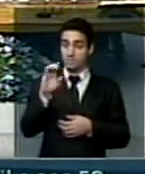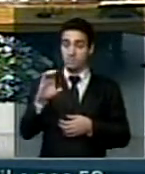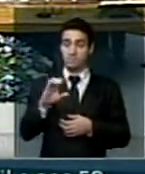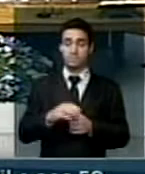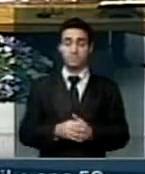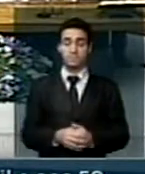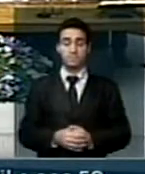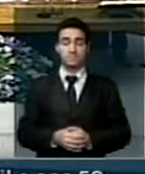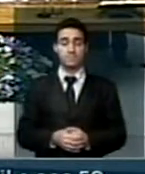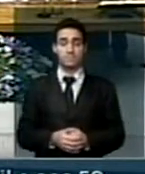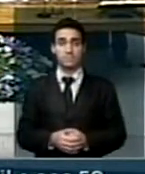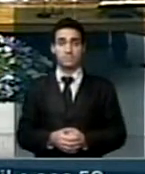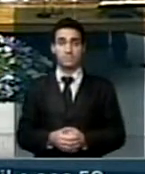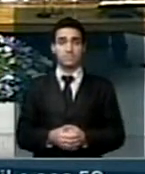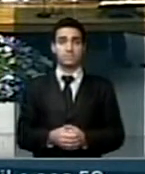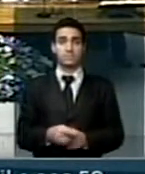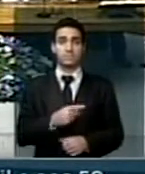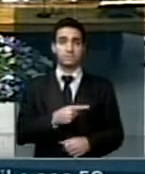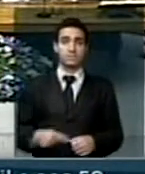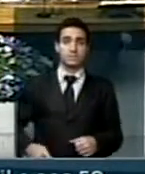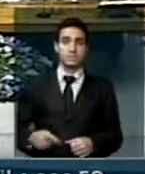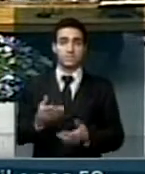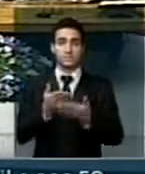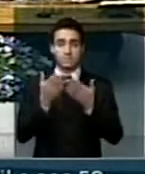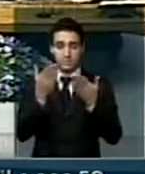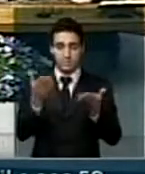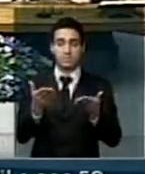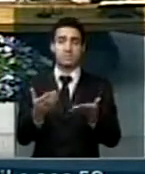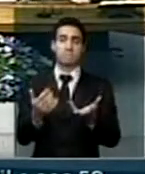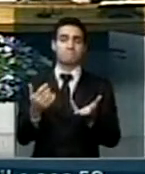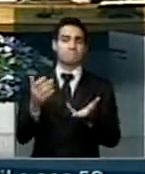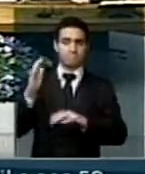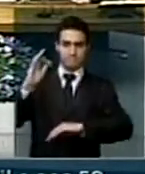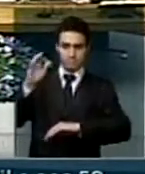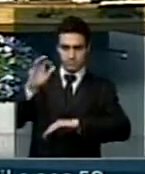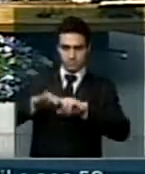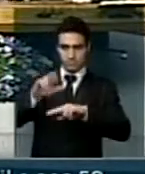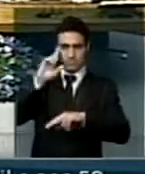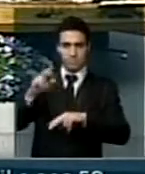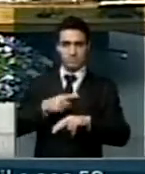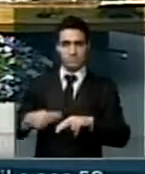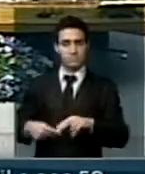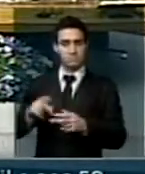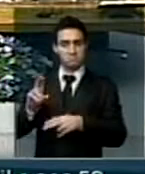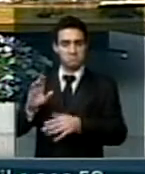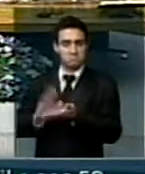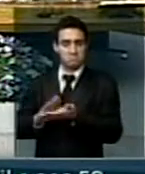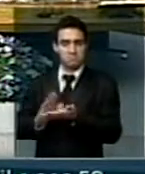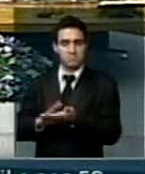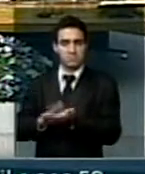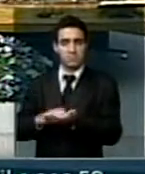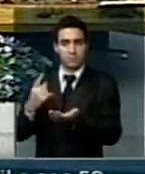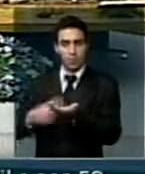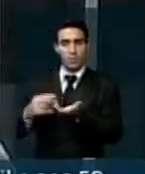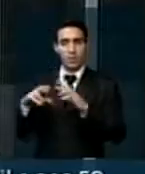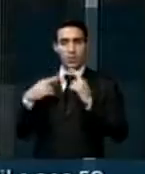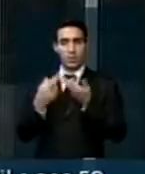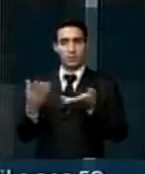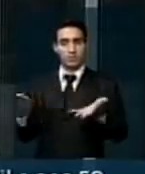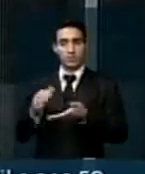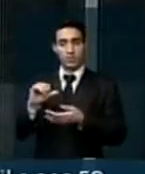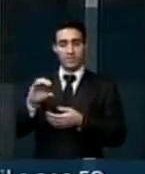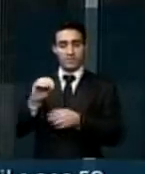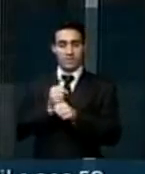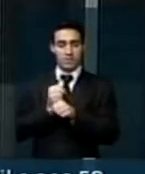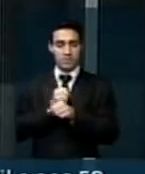Senhor presidente, meu caro presidente, que com muita competência propôs essa homenagem aos 90